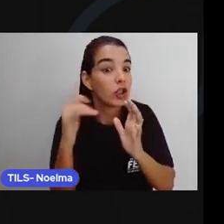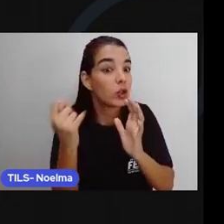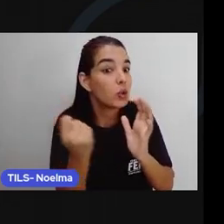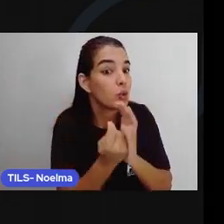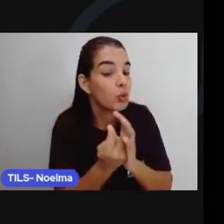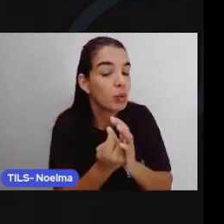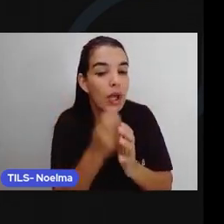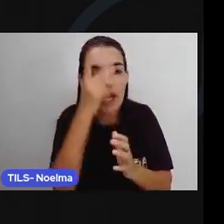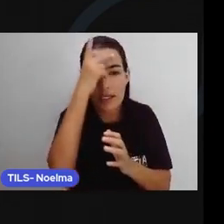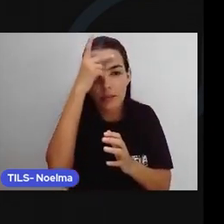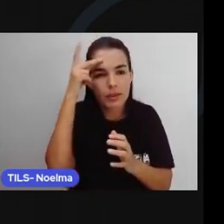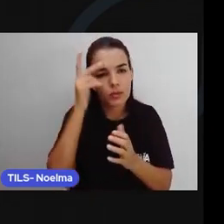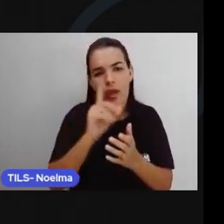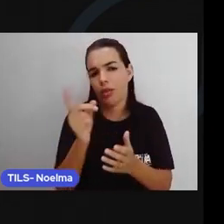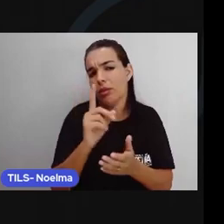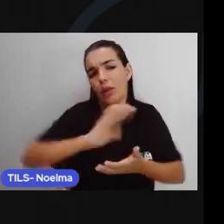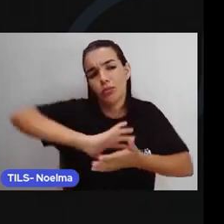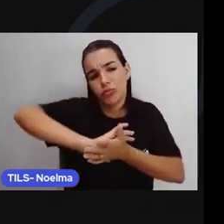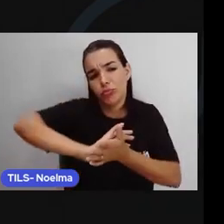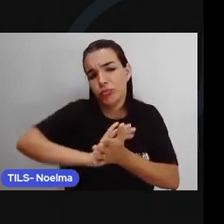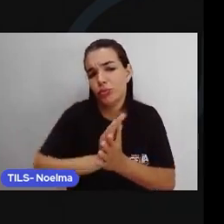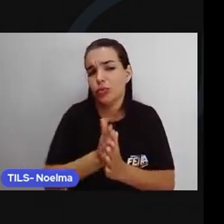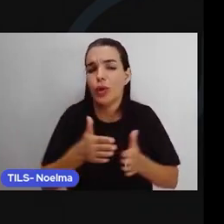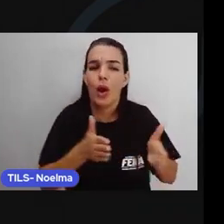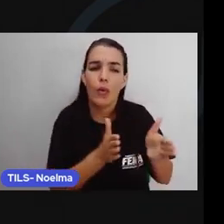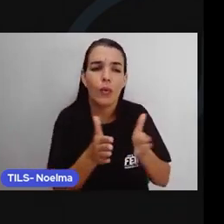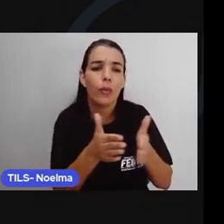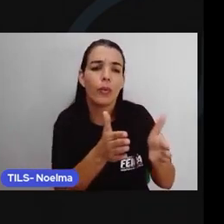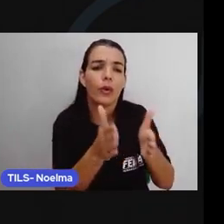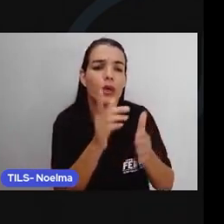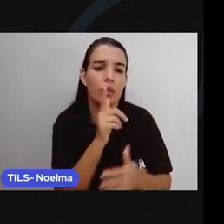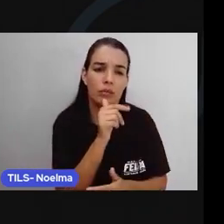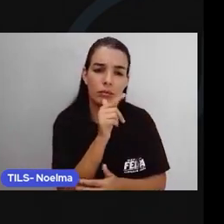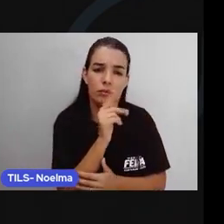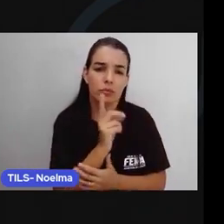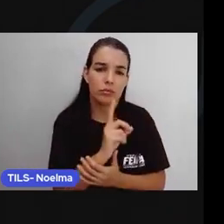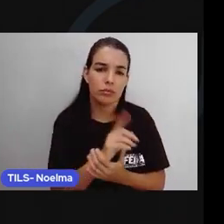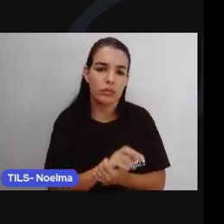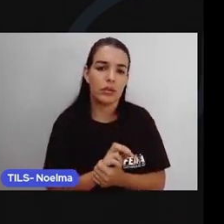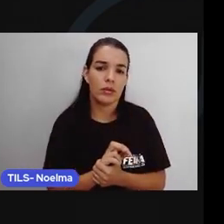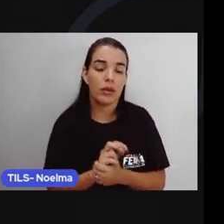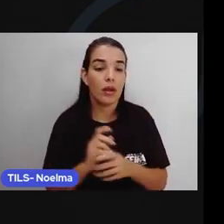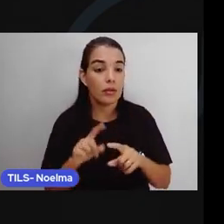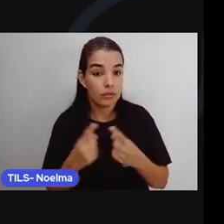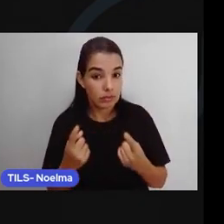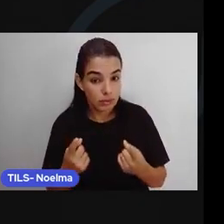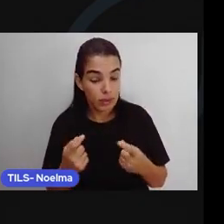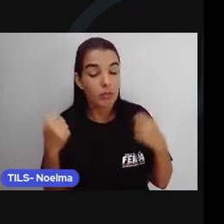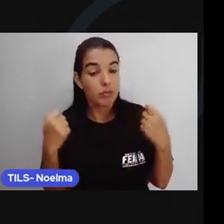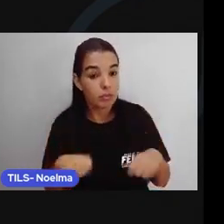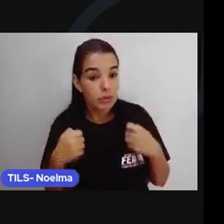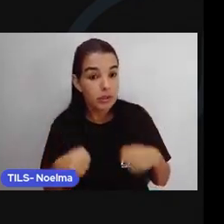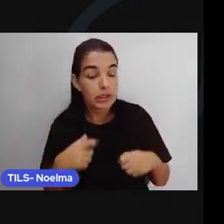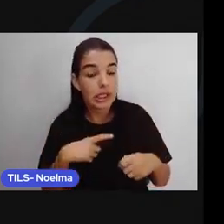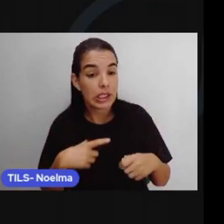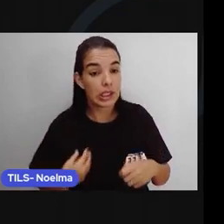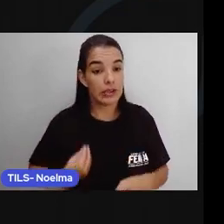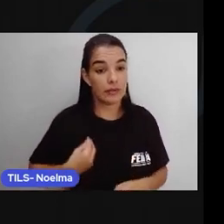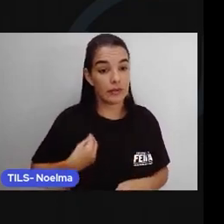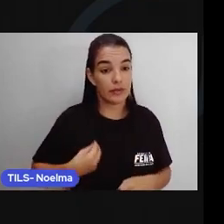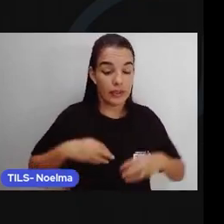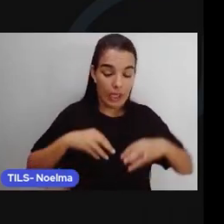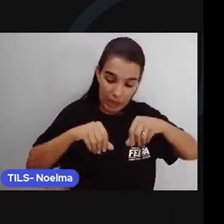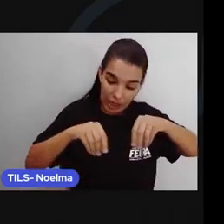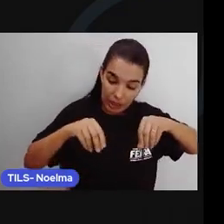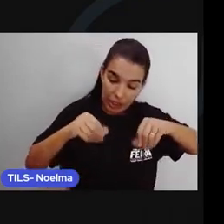pessoas Não destrozem o Cuiabá É porque dele Depende a vida na terra E